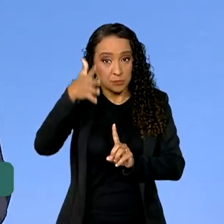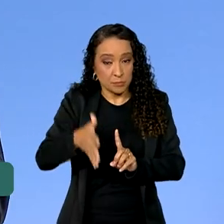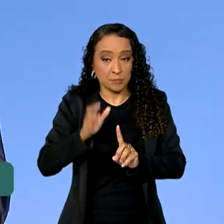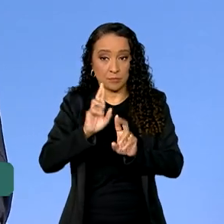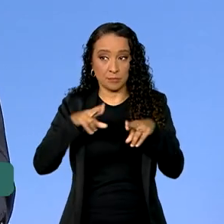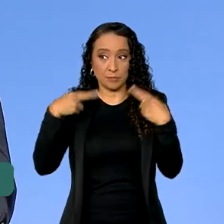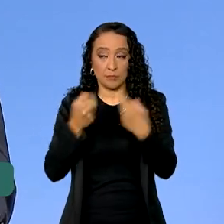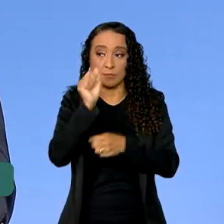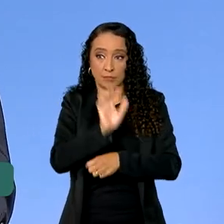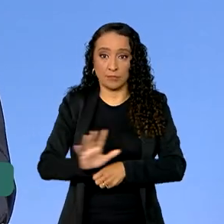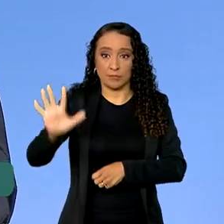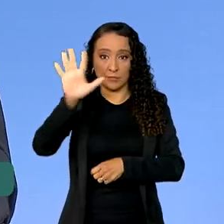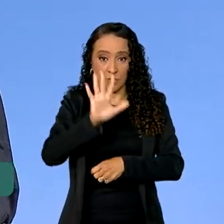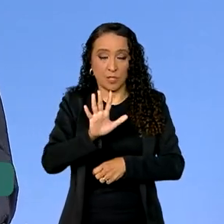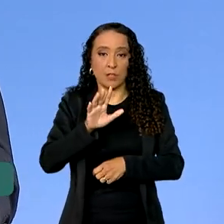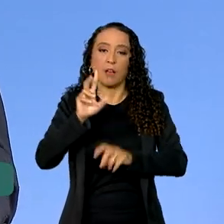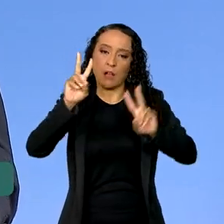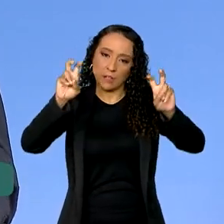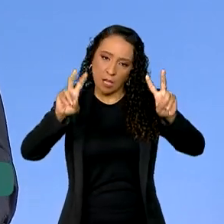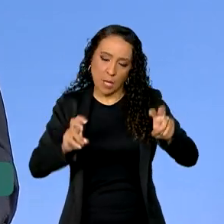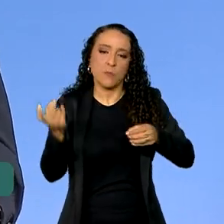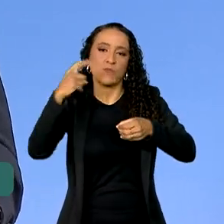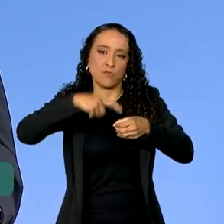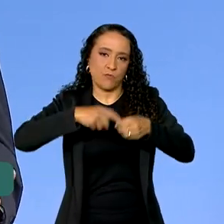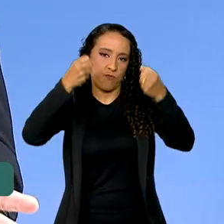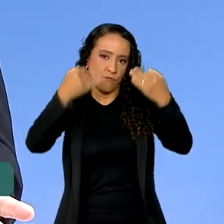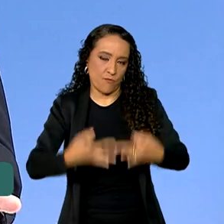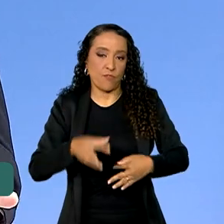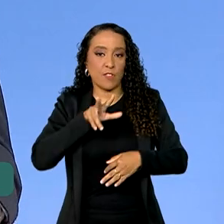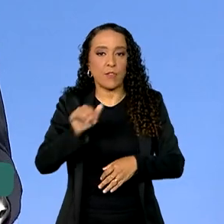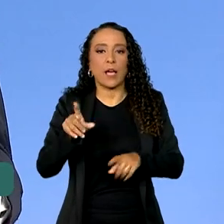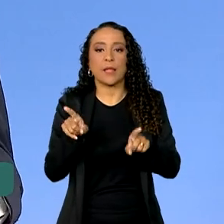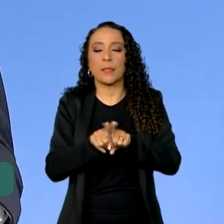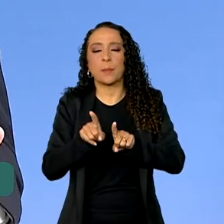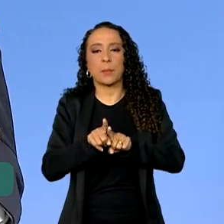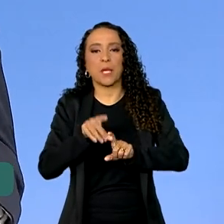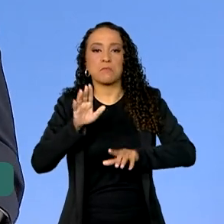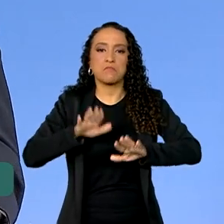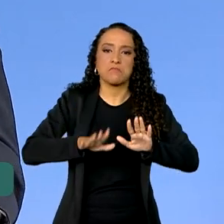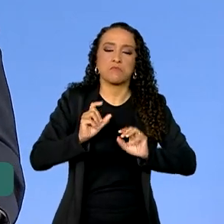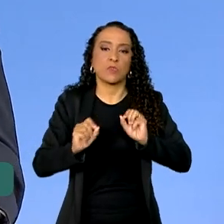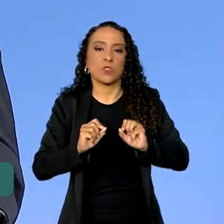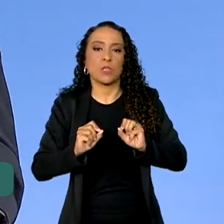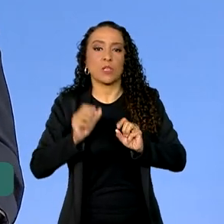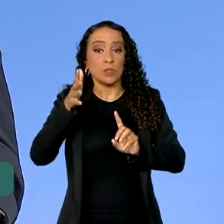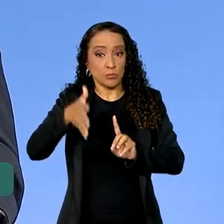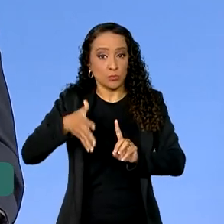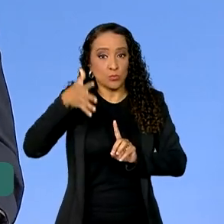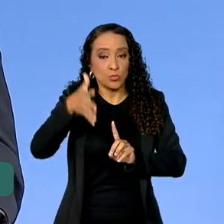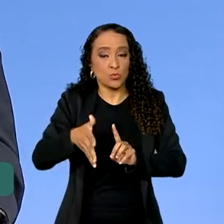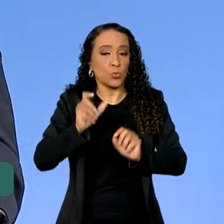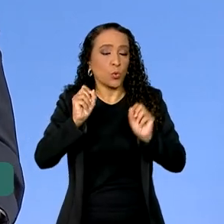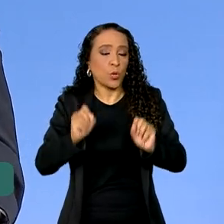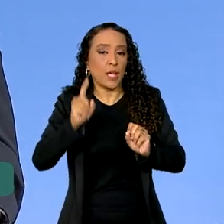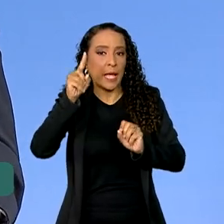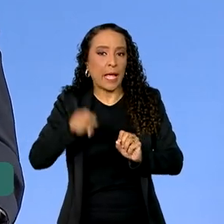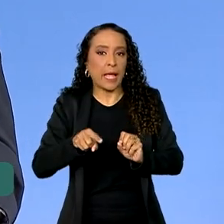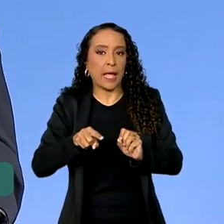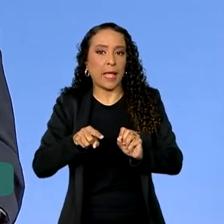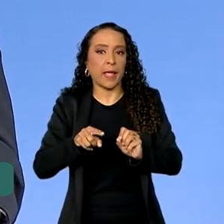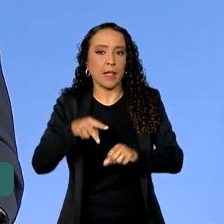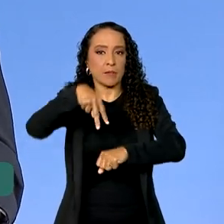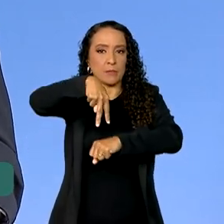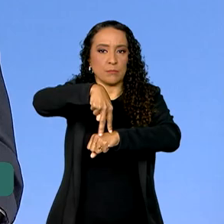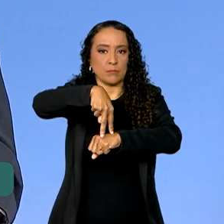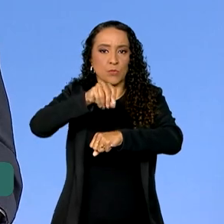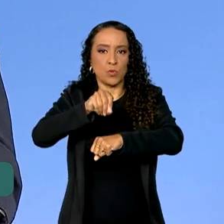esses temas devem ser mais ou menos retomados. Normalmente, esse discurso serve um pouco como plataforma